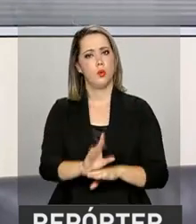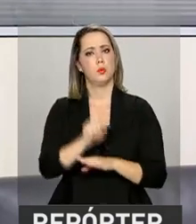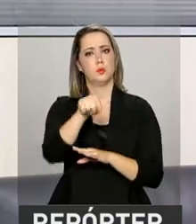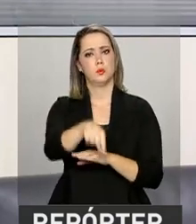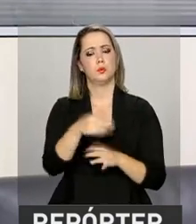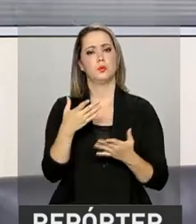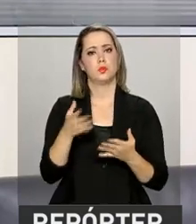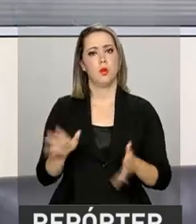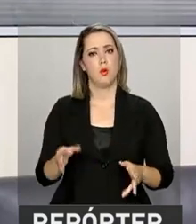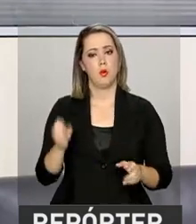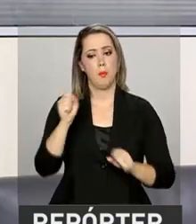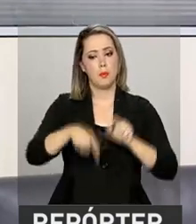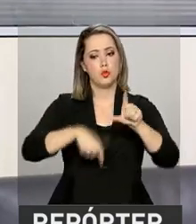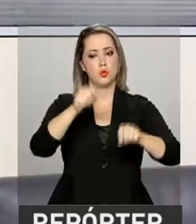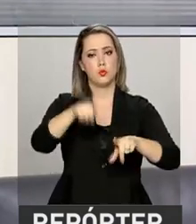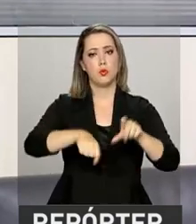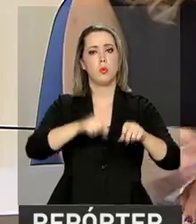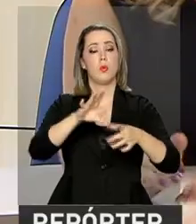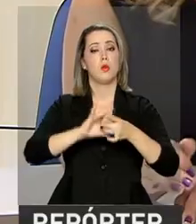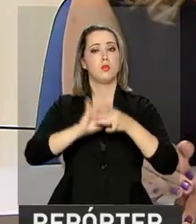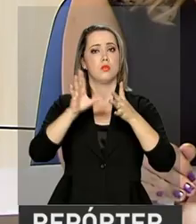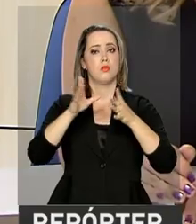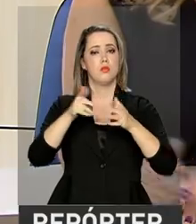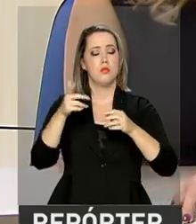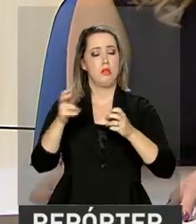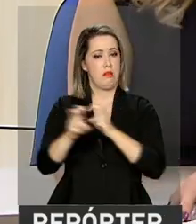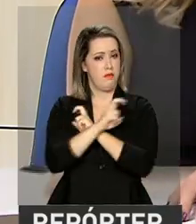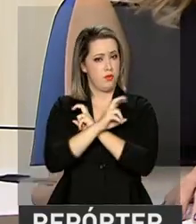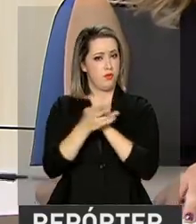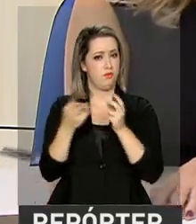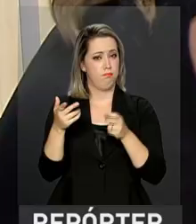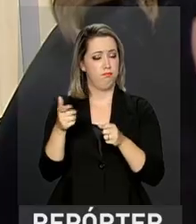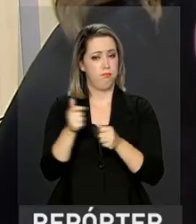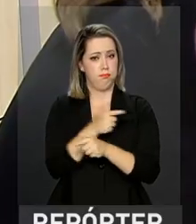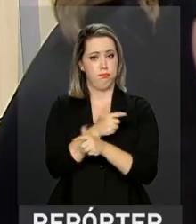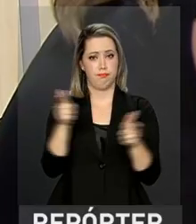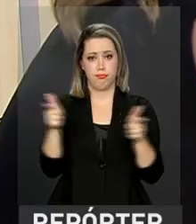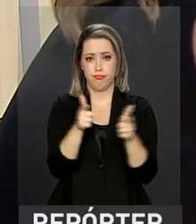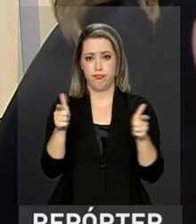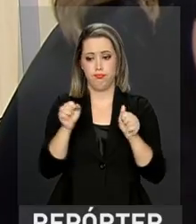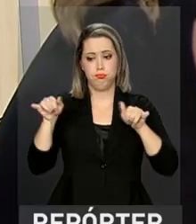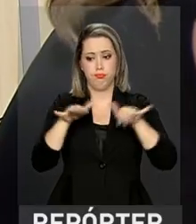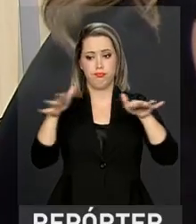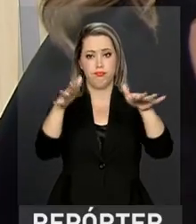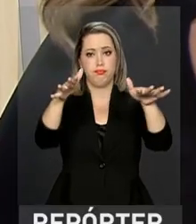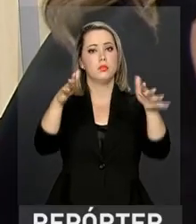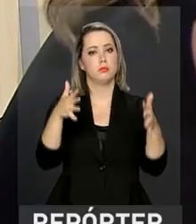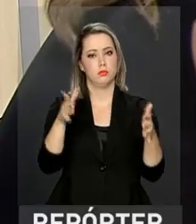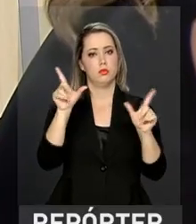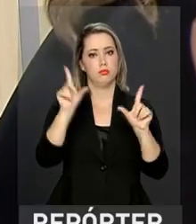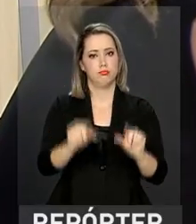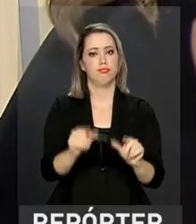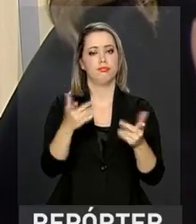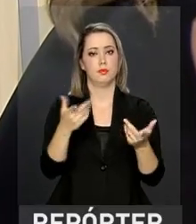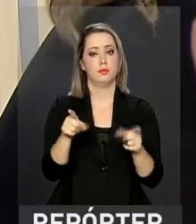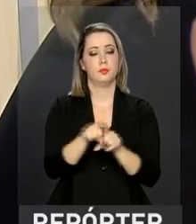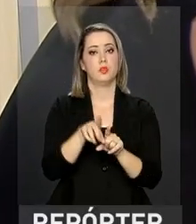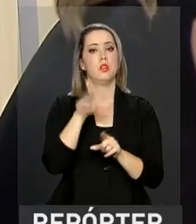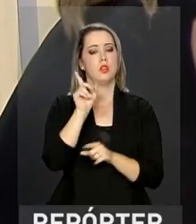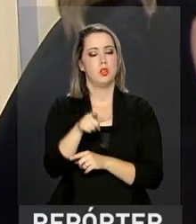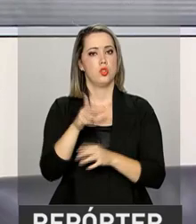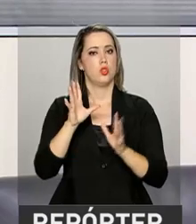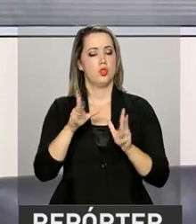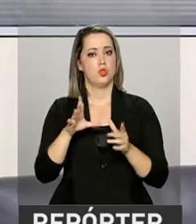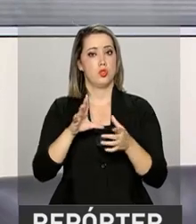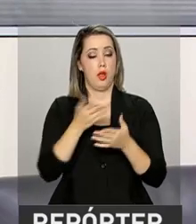produção agroecológica. Com as ações da política, já houve um aumento significativo na quantidade de produtos orgânicos no